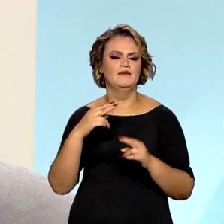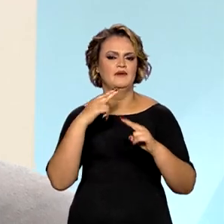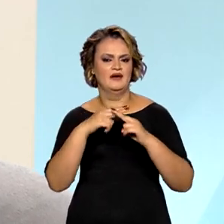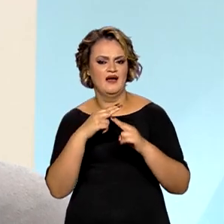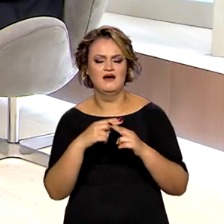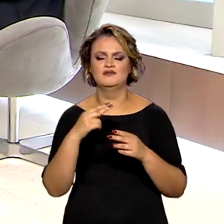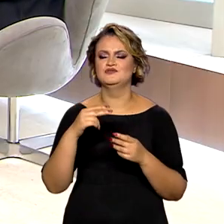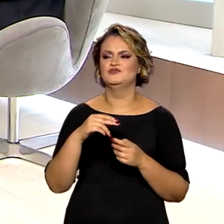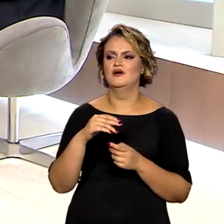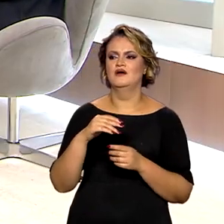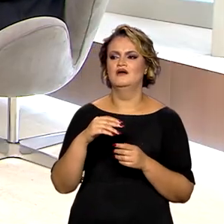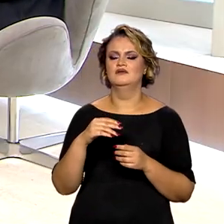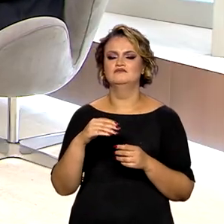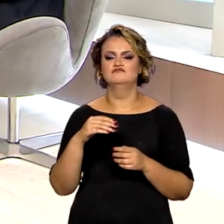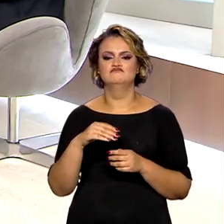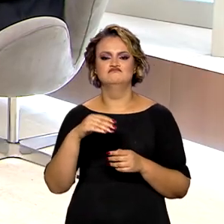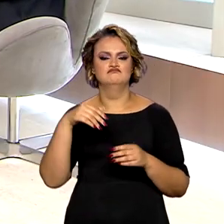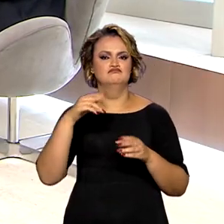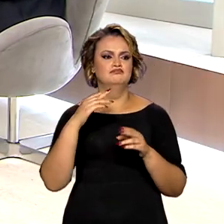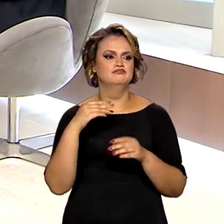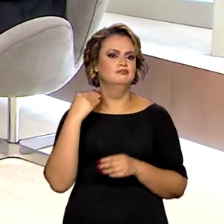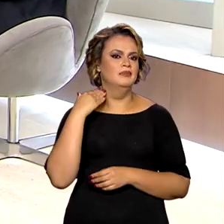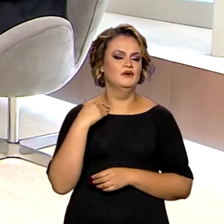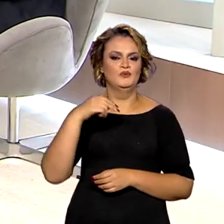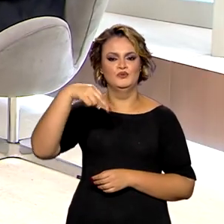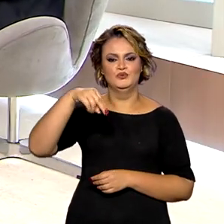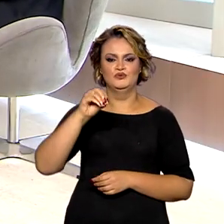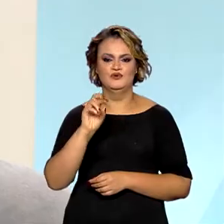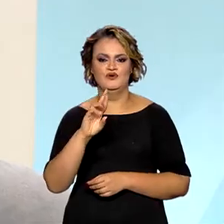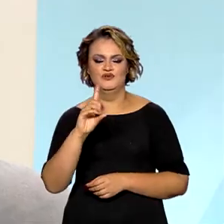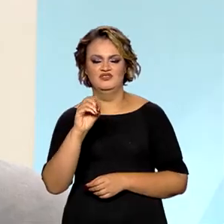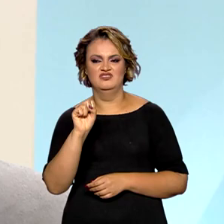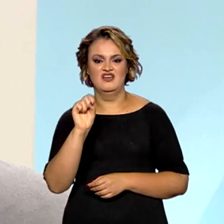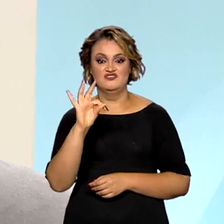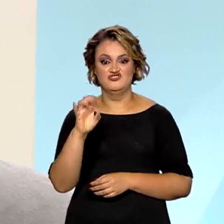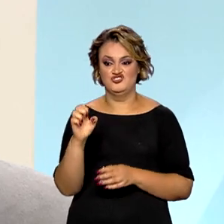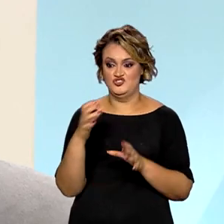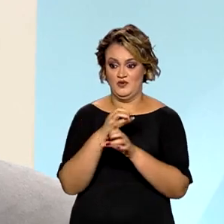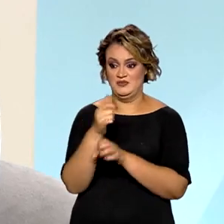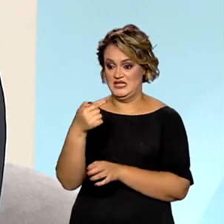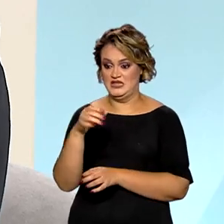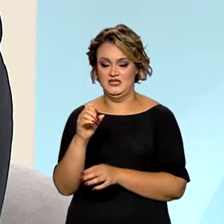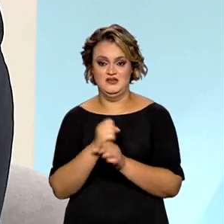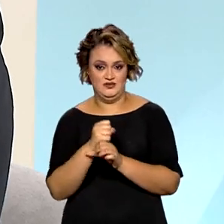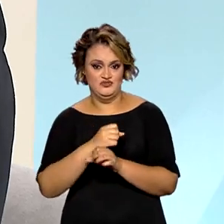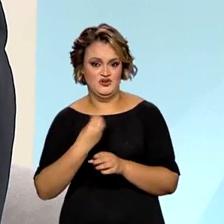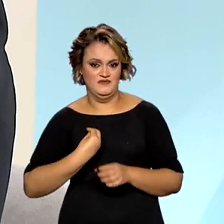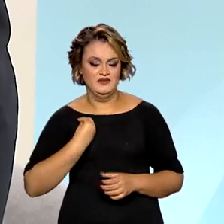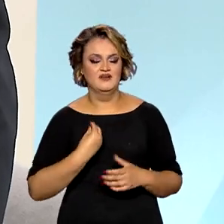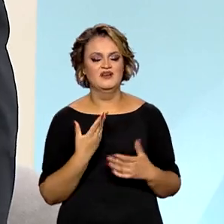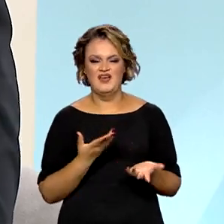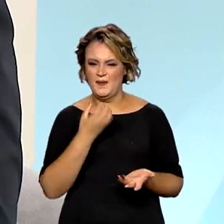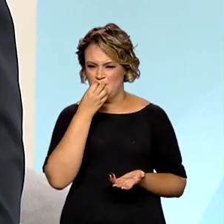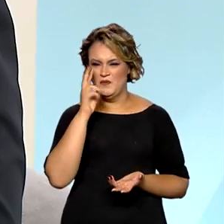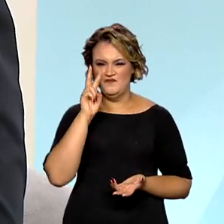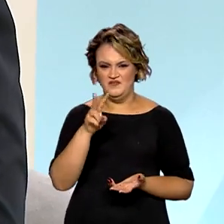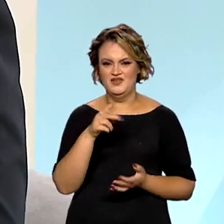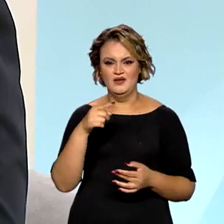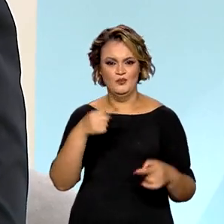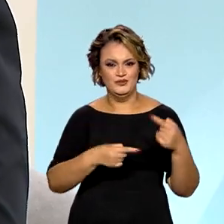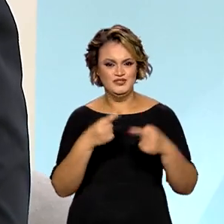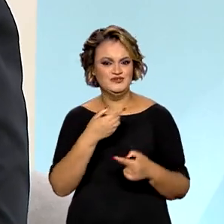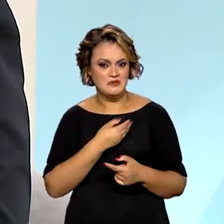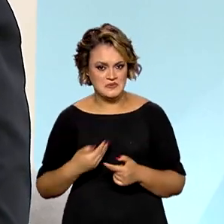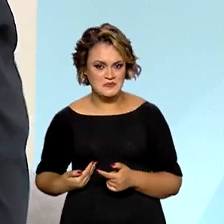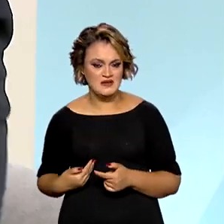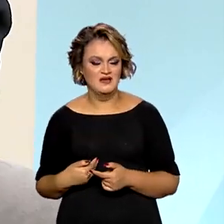Banco da Amazônia, Banco do Nordeste. Banco do Nordeste, completou agora 70 anos. E é muito bacana de ver como a política pública, ela